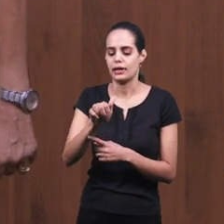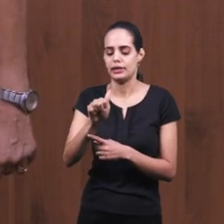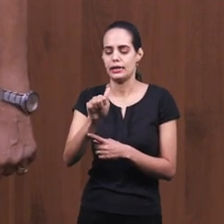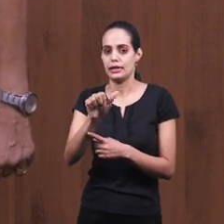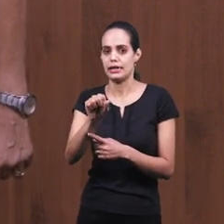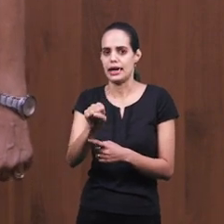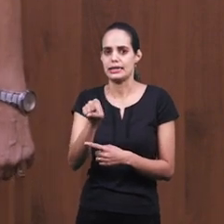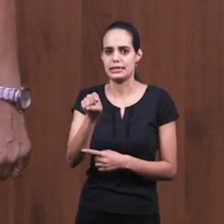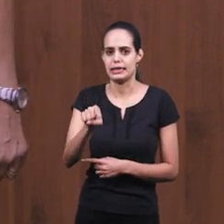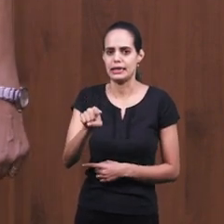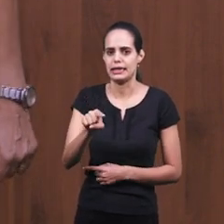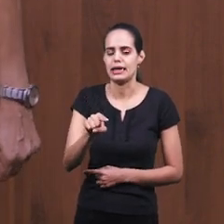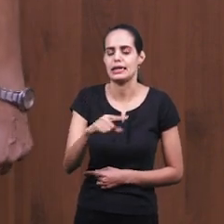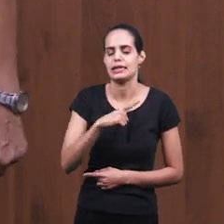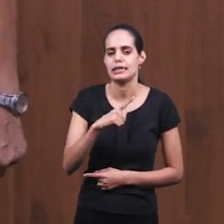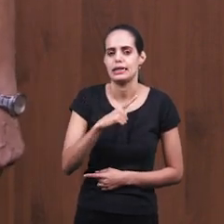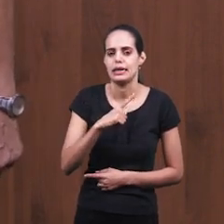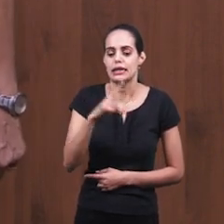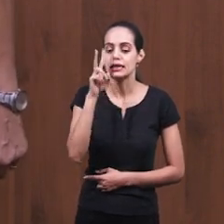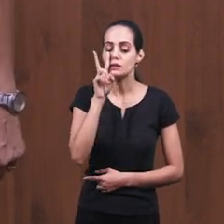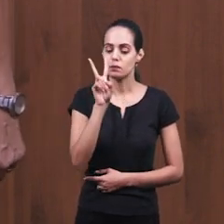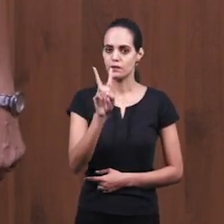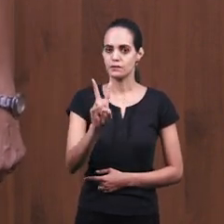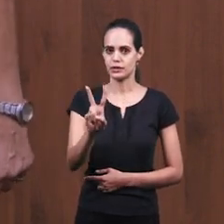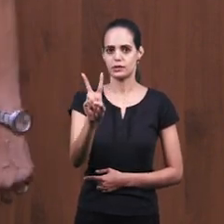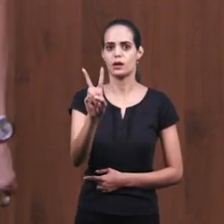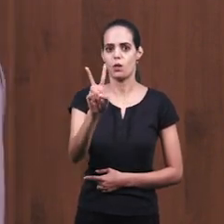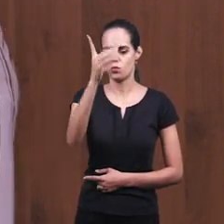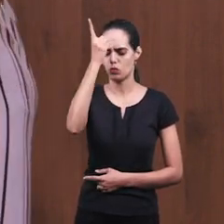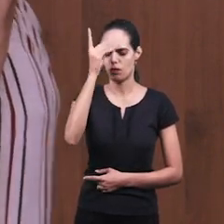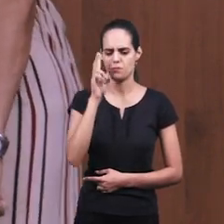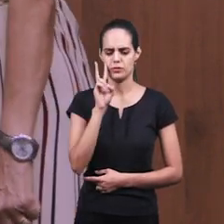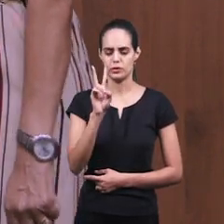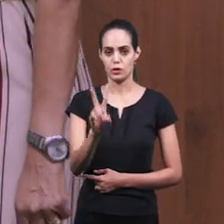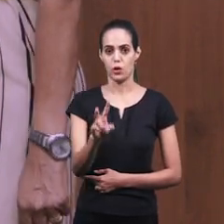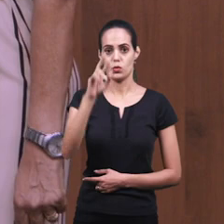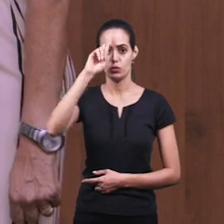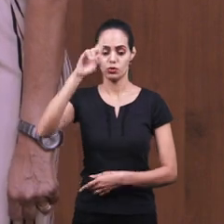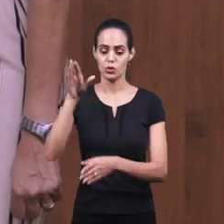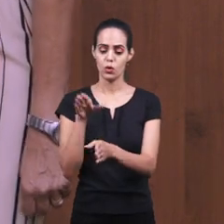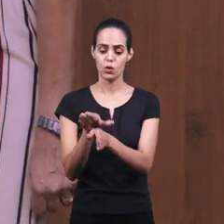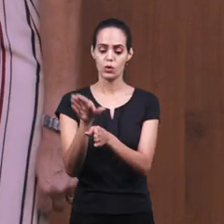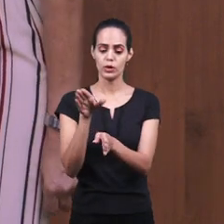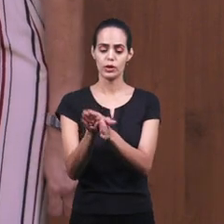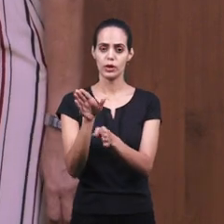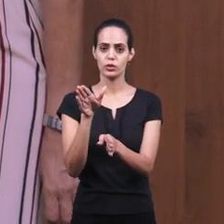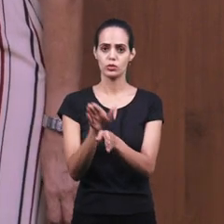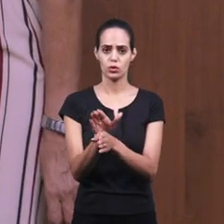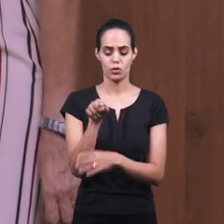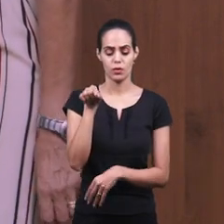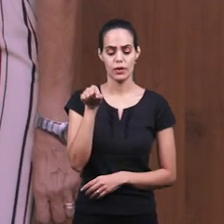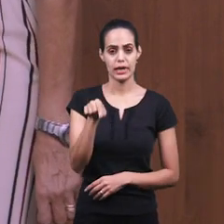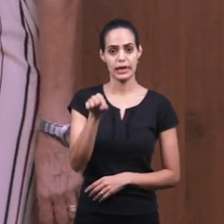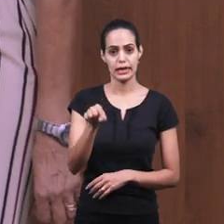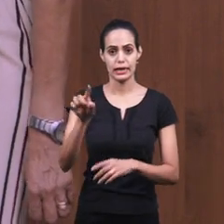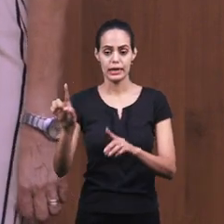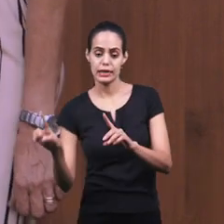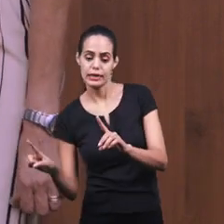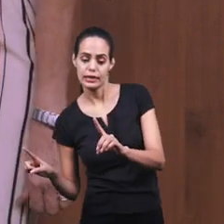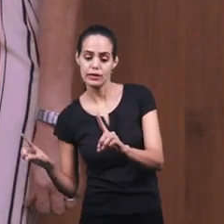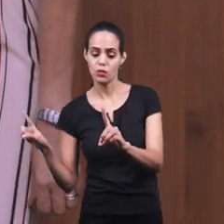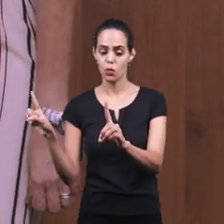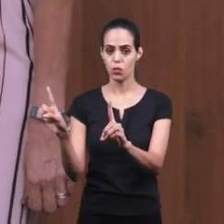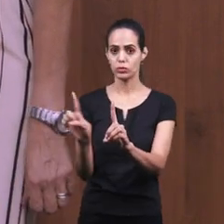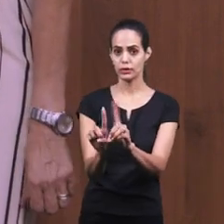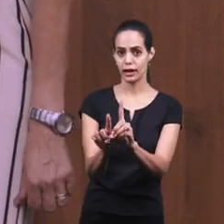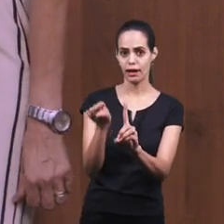visão Na visão Deus orientou Ele ir ao